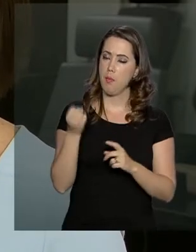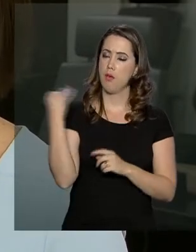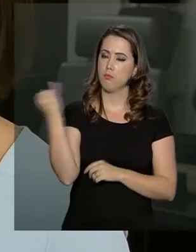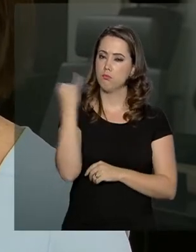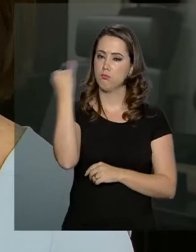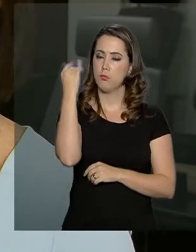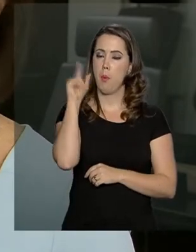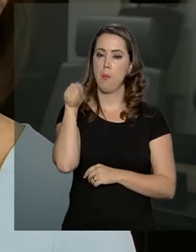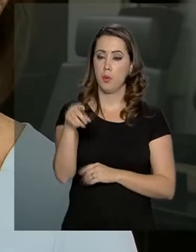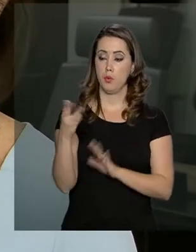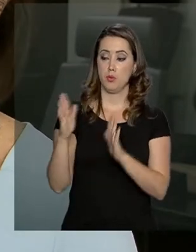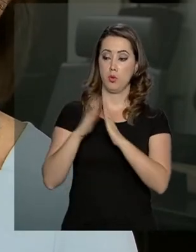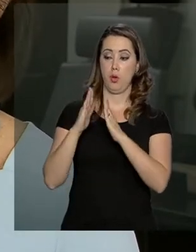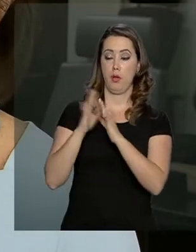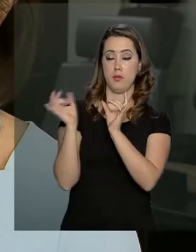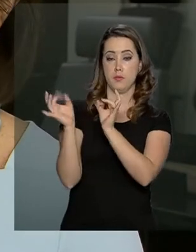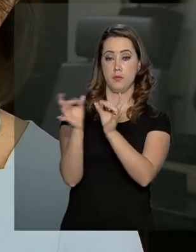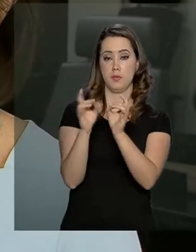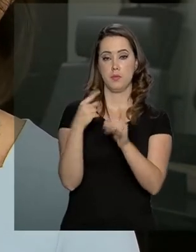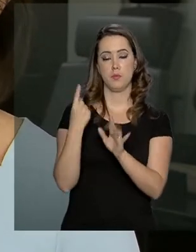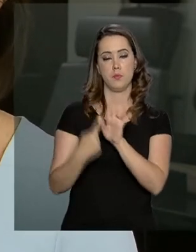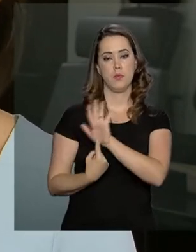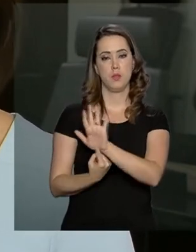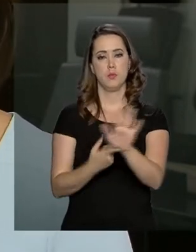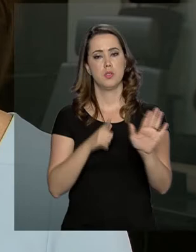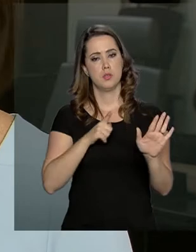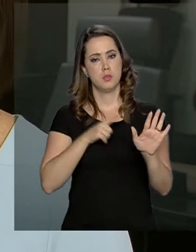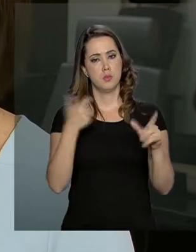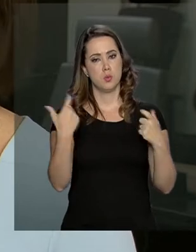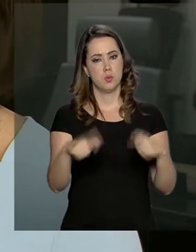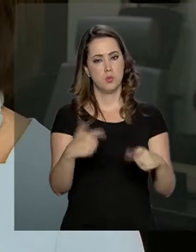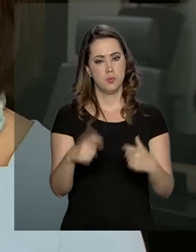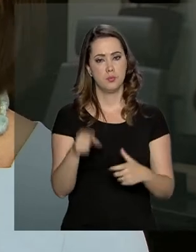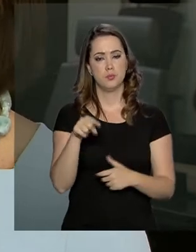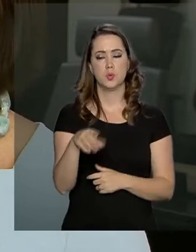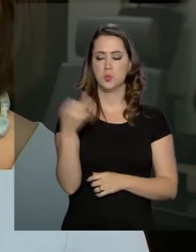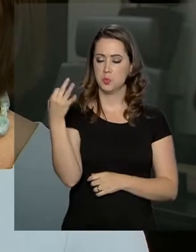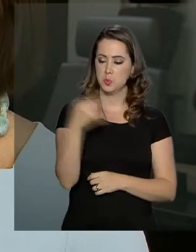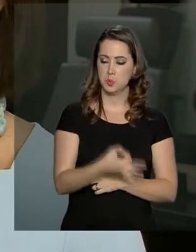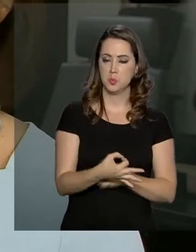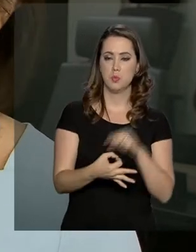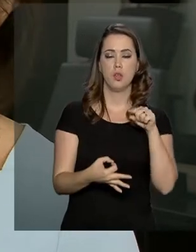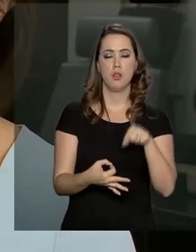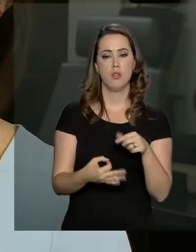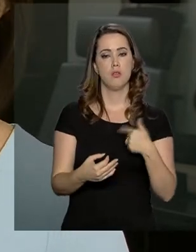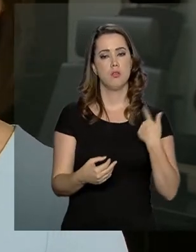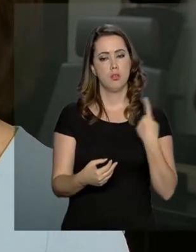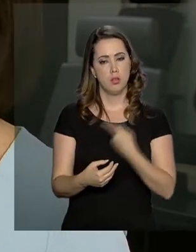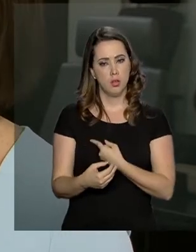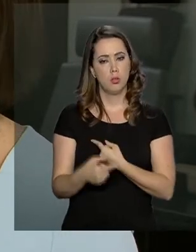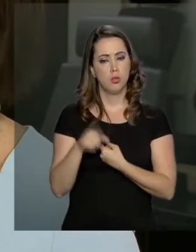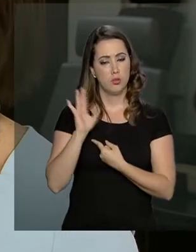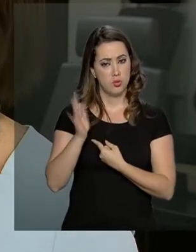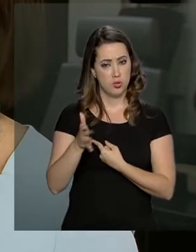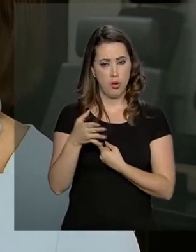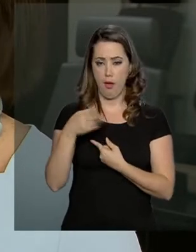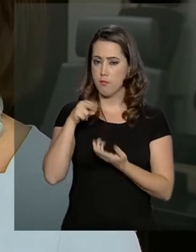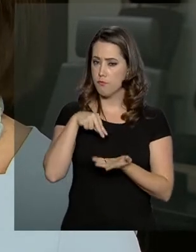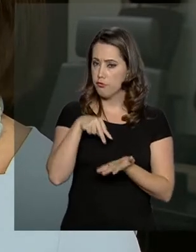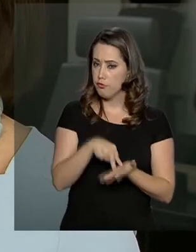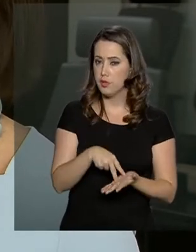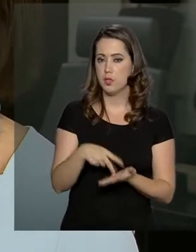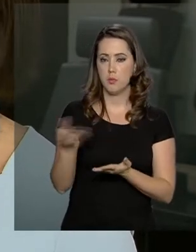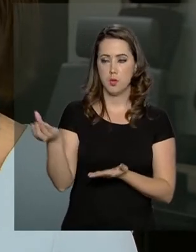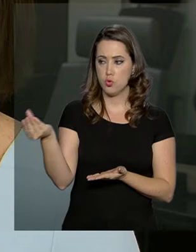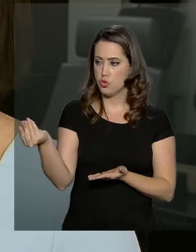quanto o mercado imobiliário do Brasil mostra que nós temos um ambiente de negócios saudável e que estamos prontos para receber